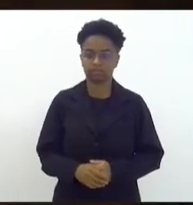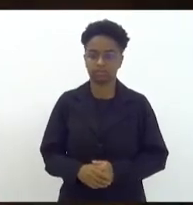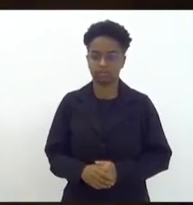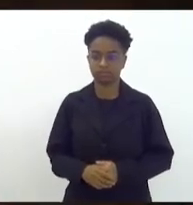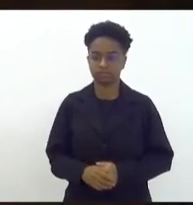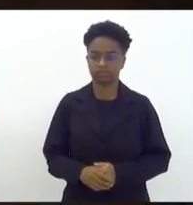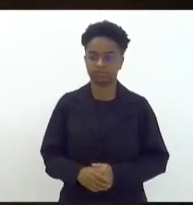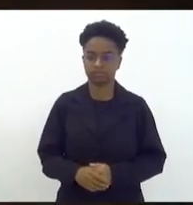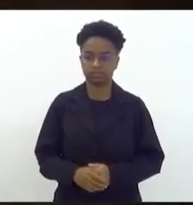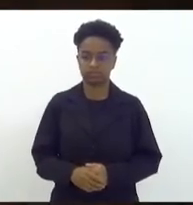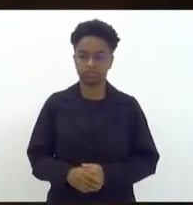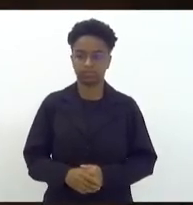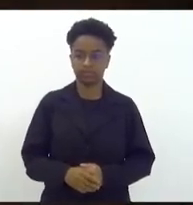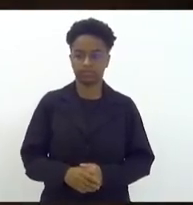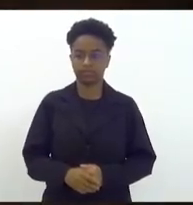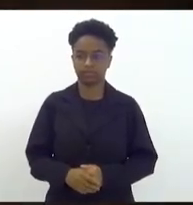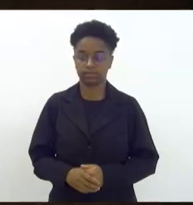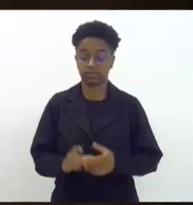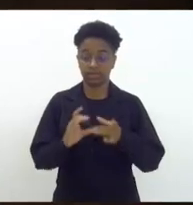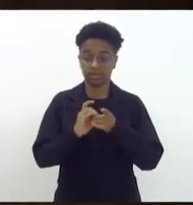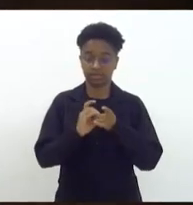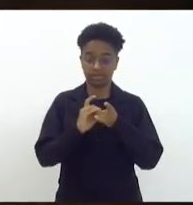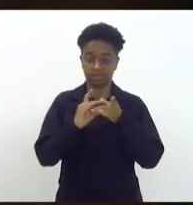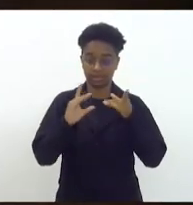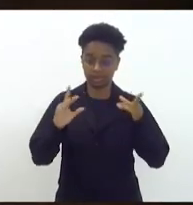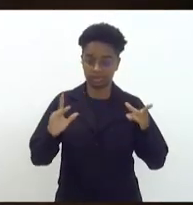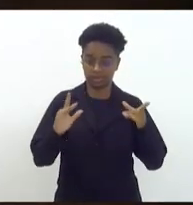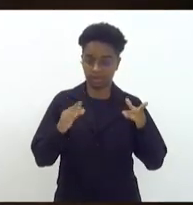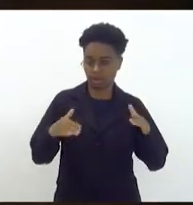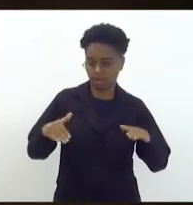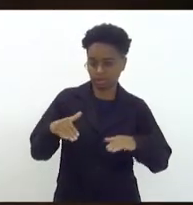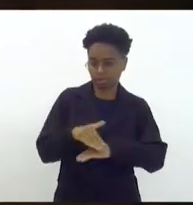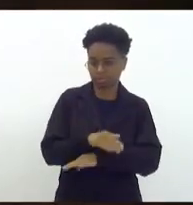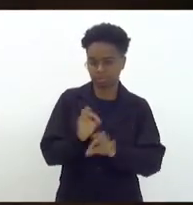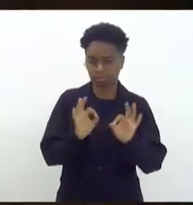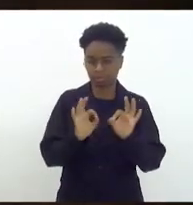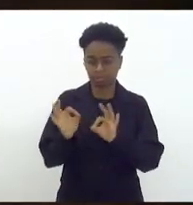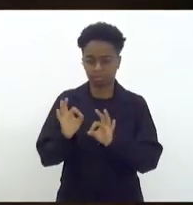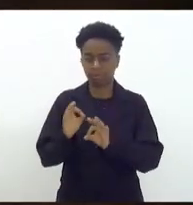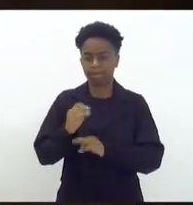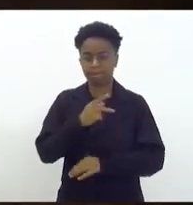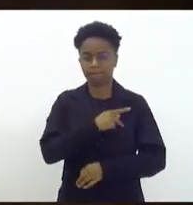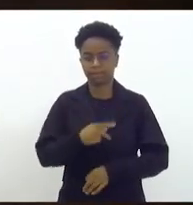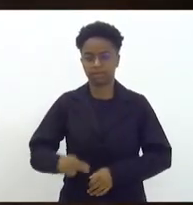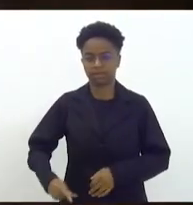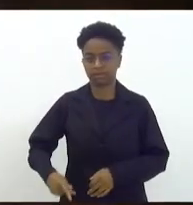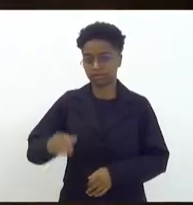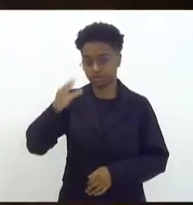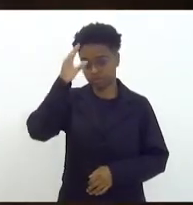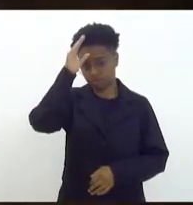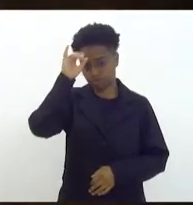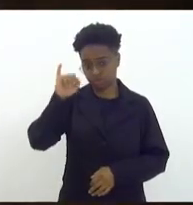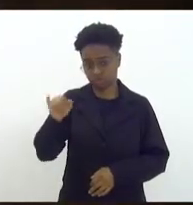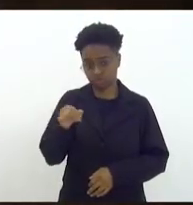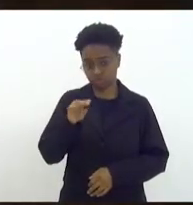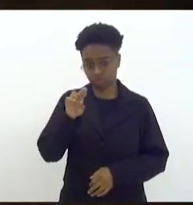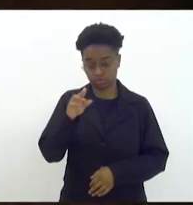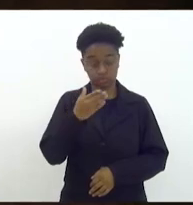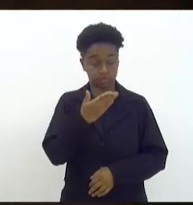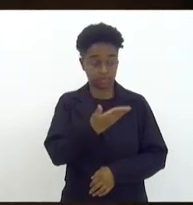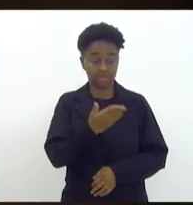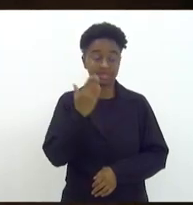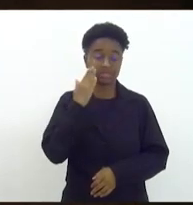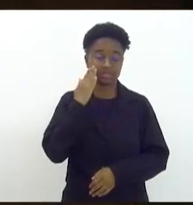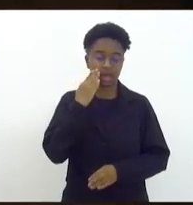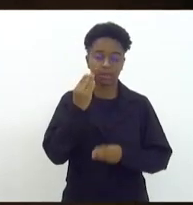democrática, insubmissa, presidenta Tia Ju. Vossa Excelência sabe do